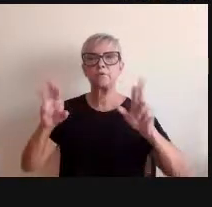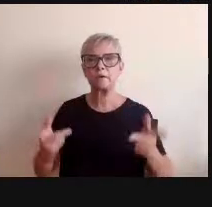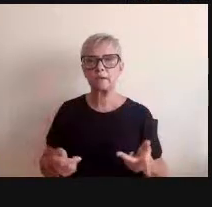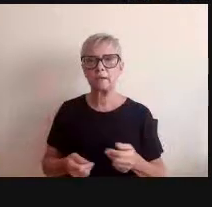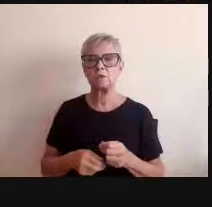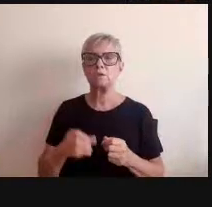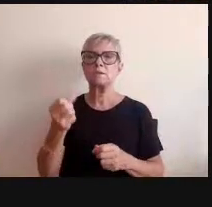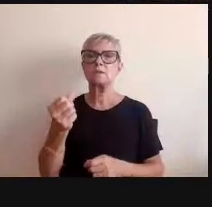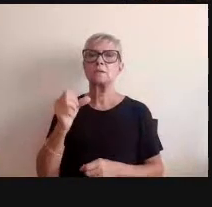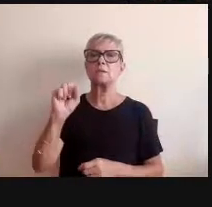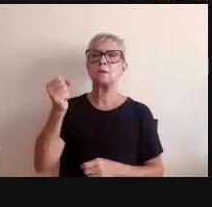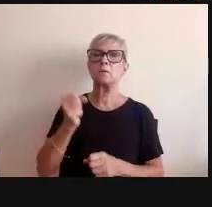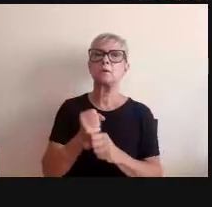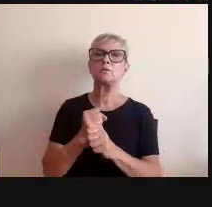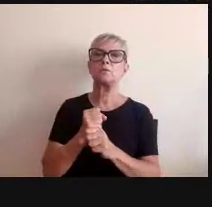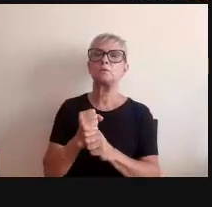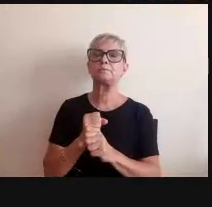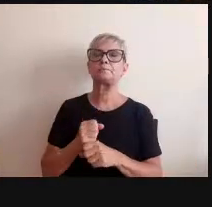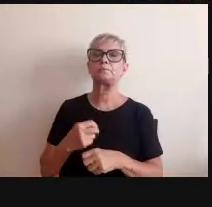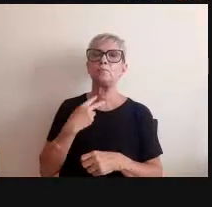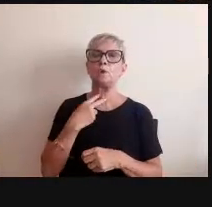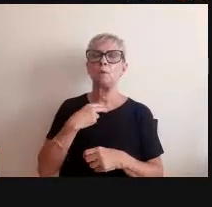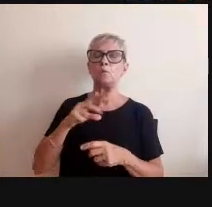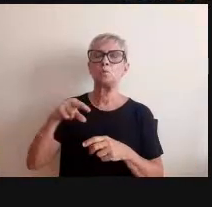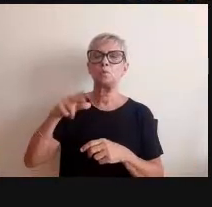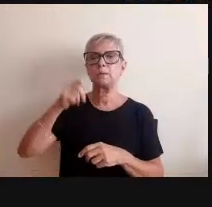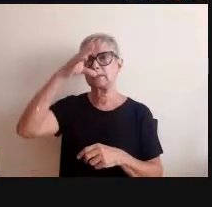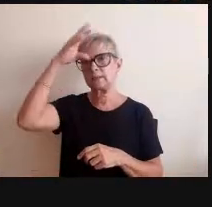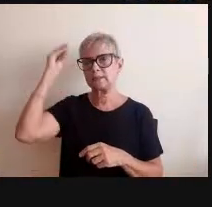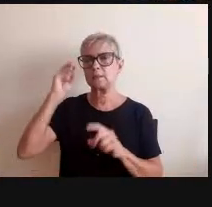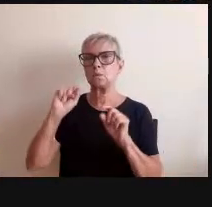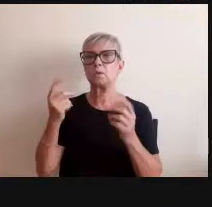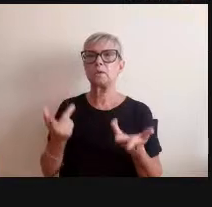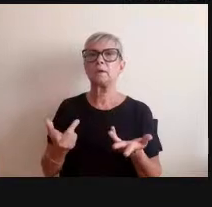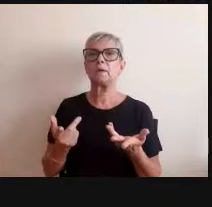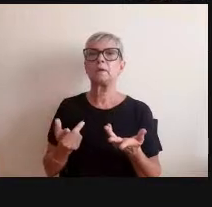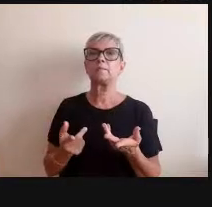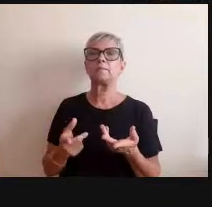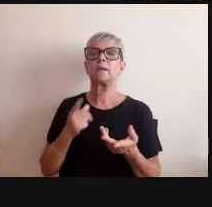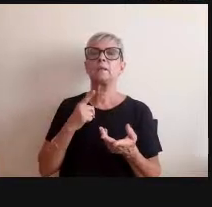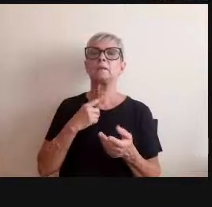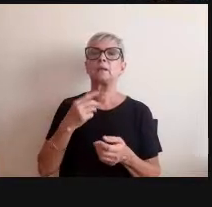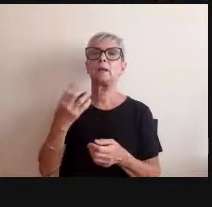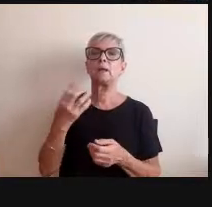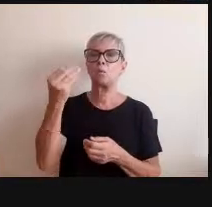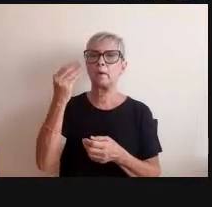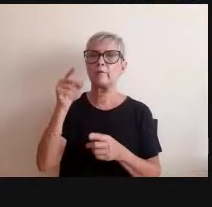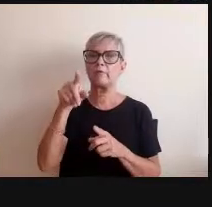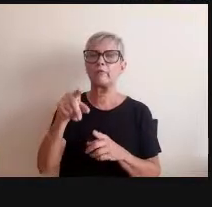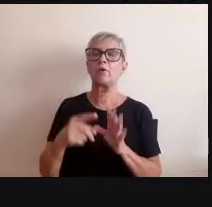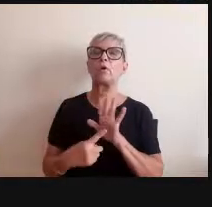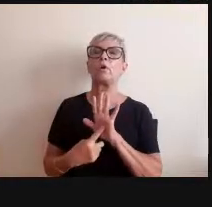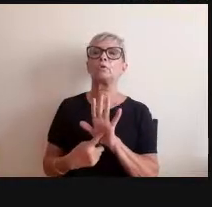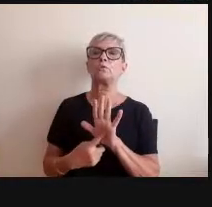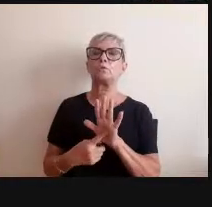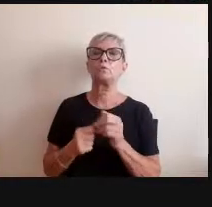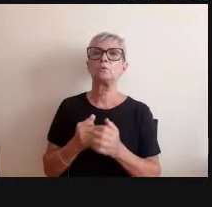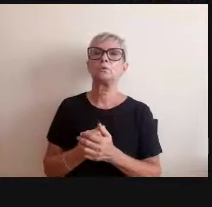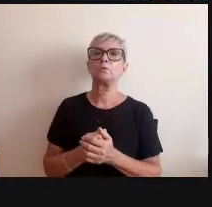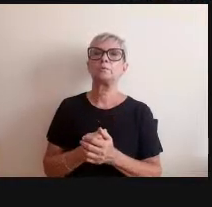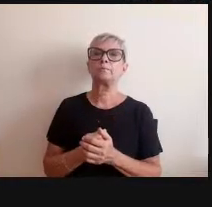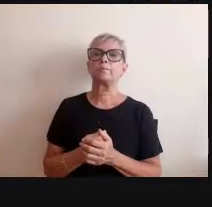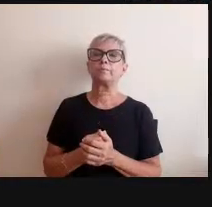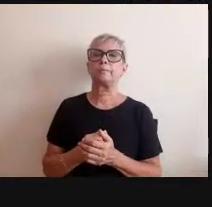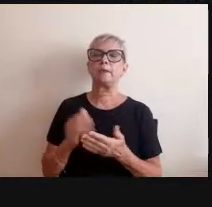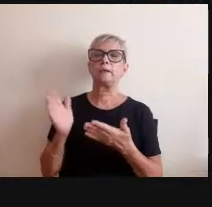não vamos esquecer disso tem uma foto nesse catálogo